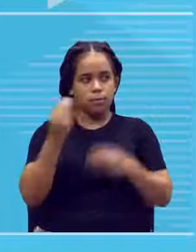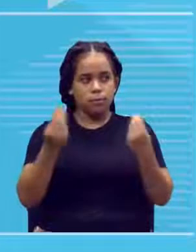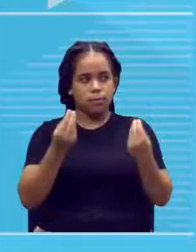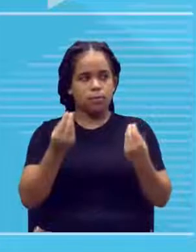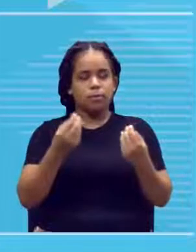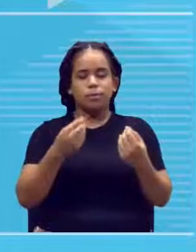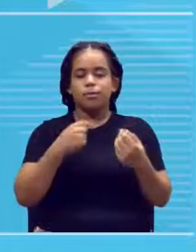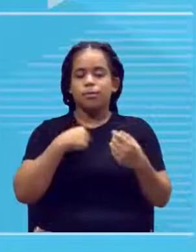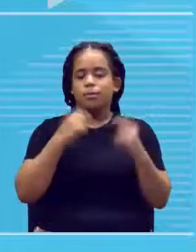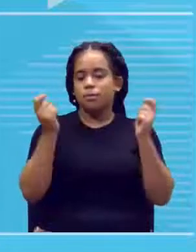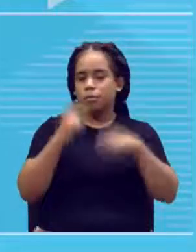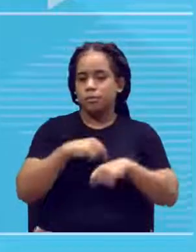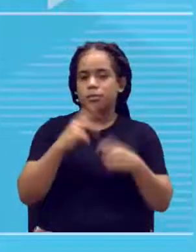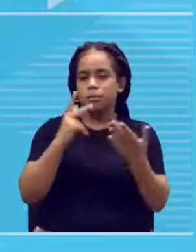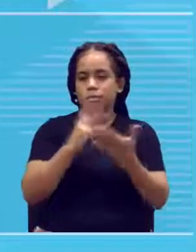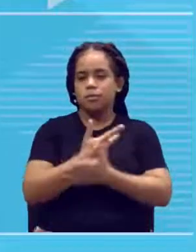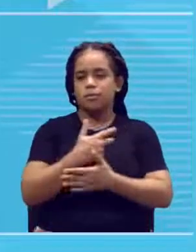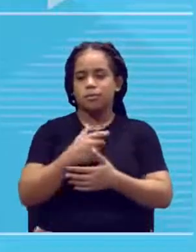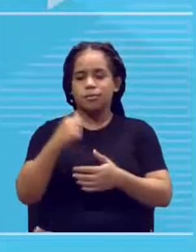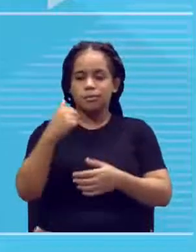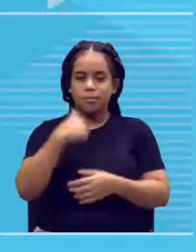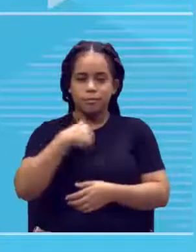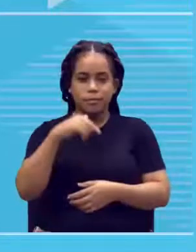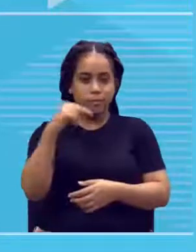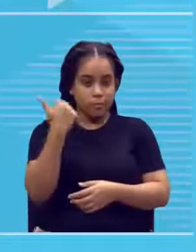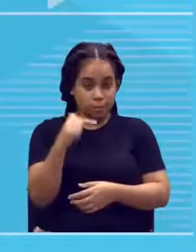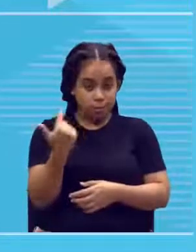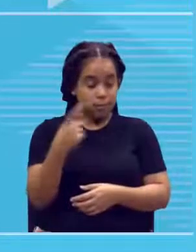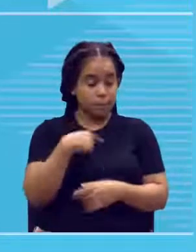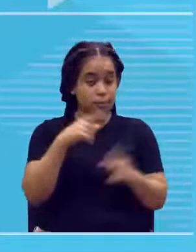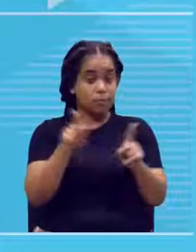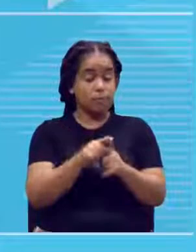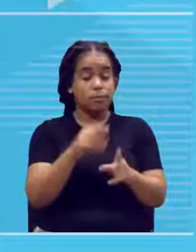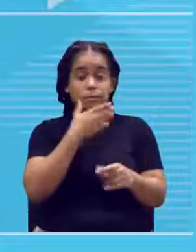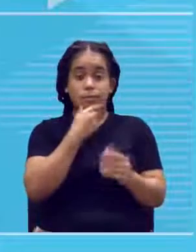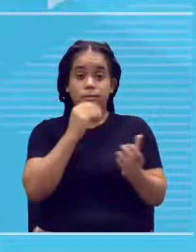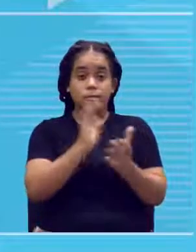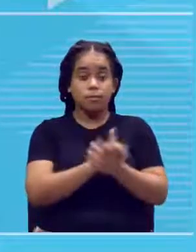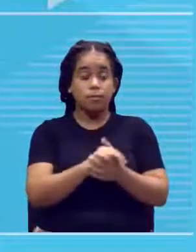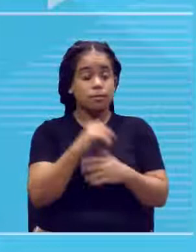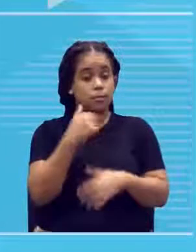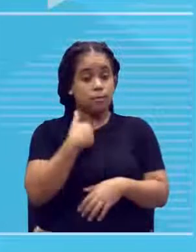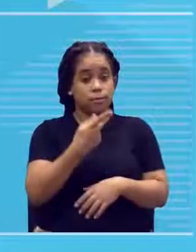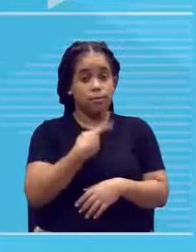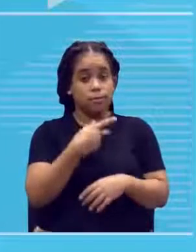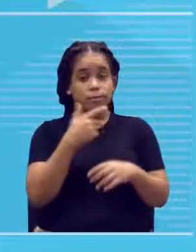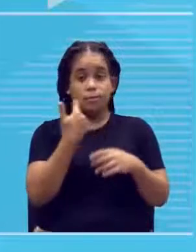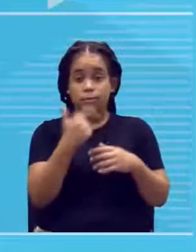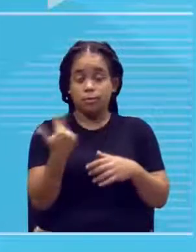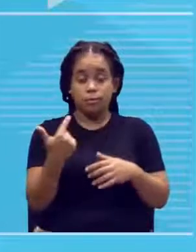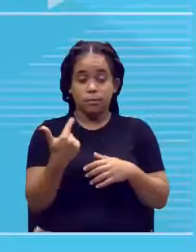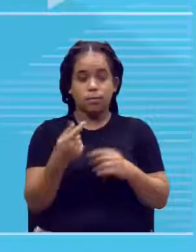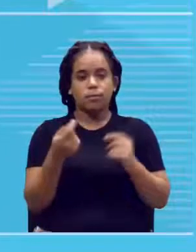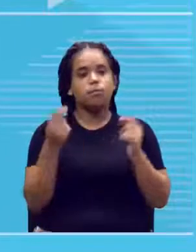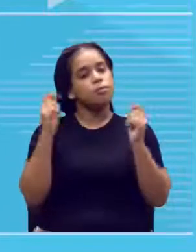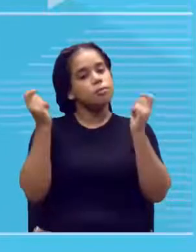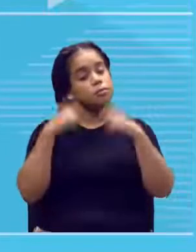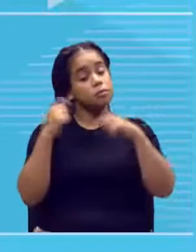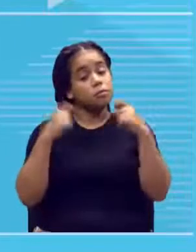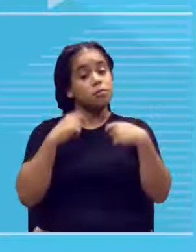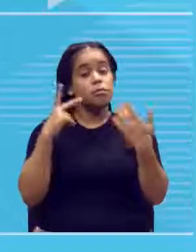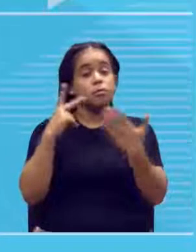Eu não tenho, meu parceiro não tem. Ah, nenhuma probabilidade. Será? Pode acontecer.